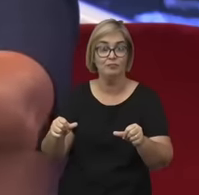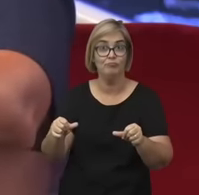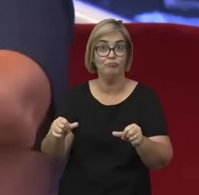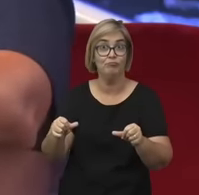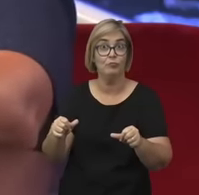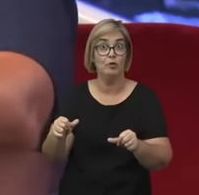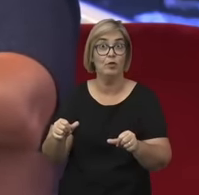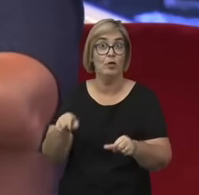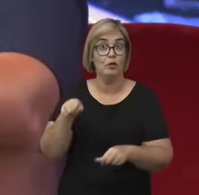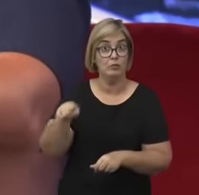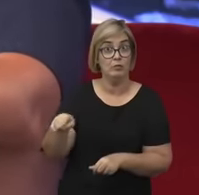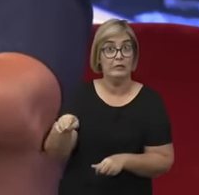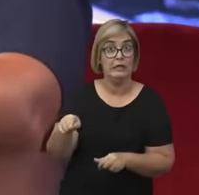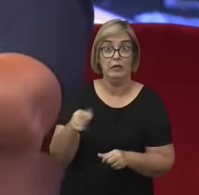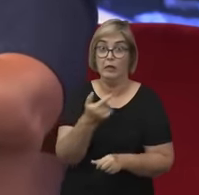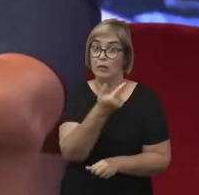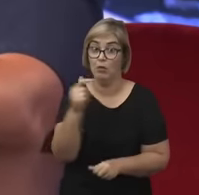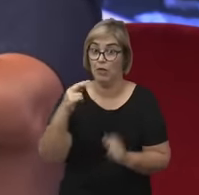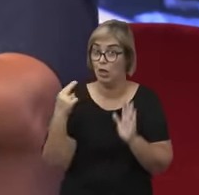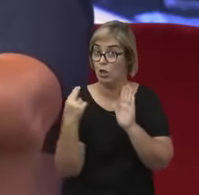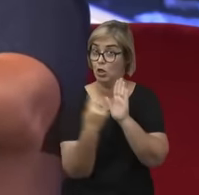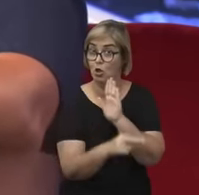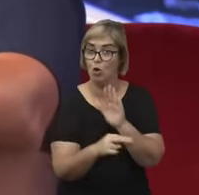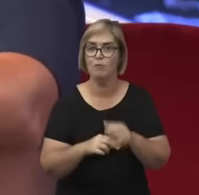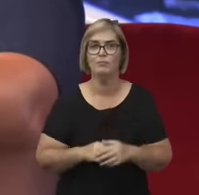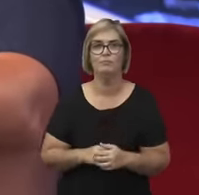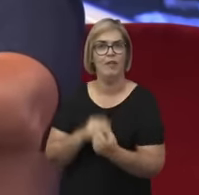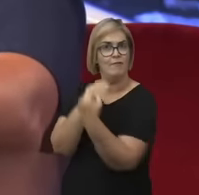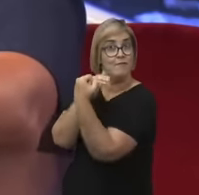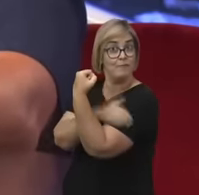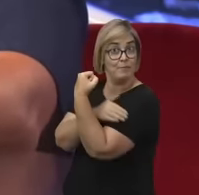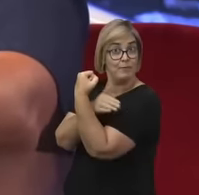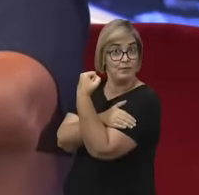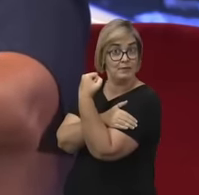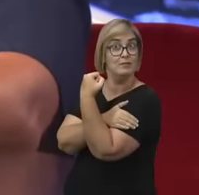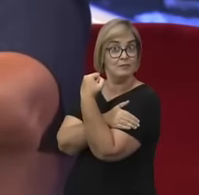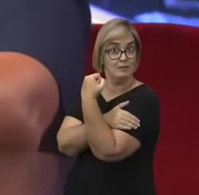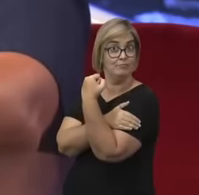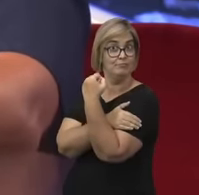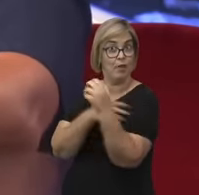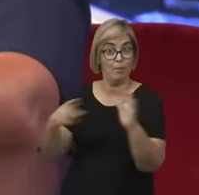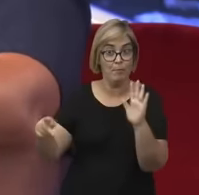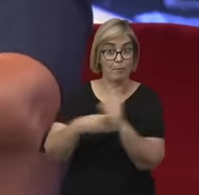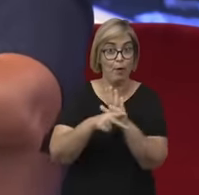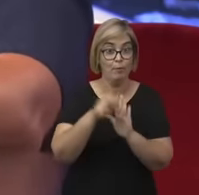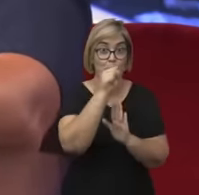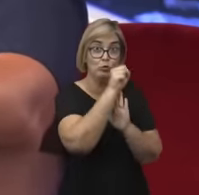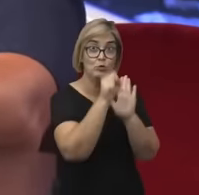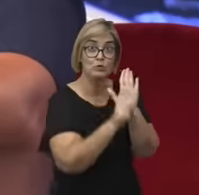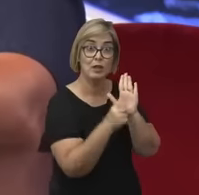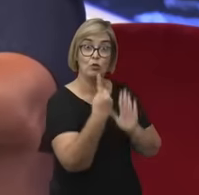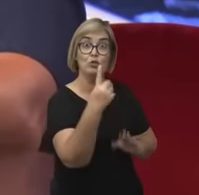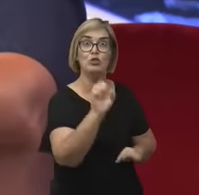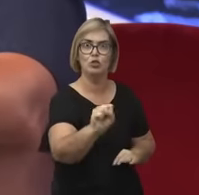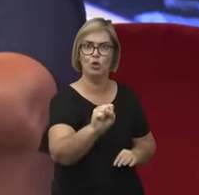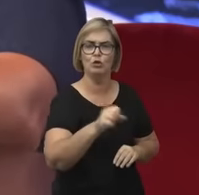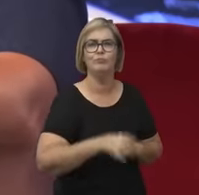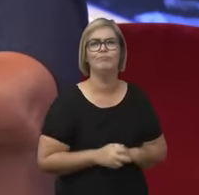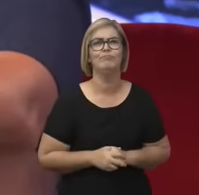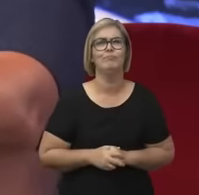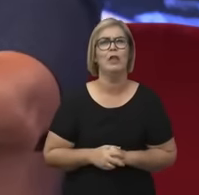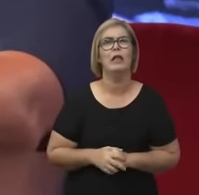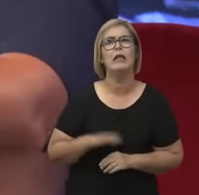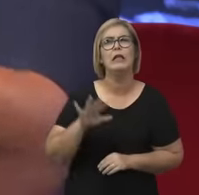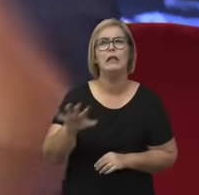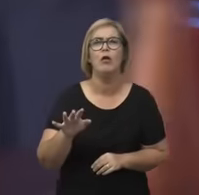radical, da Inglaterra do século XVIII. Então, na Inglaterra, no século XVIII, houve uma guerra de panfletos. Você vê,